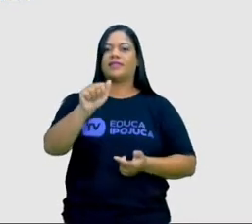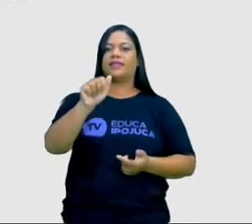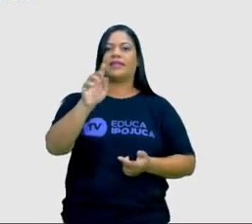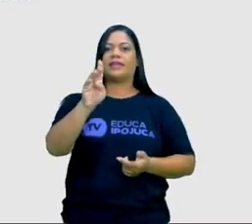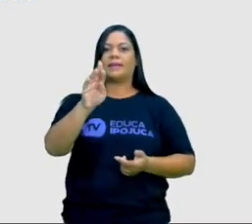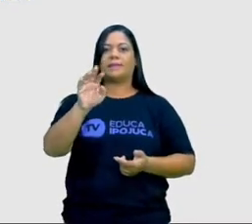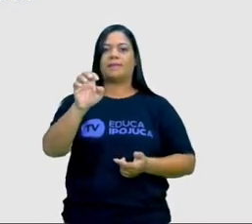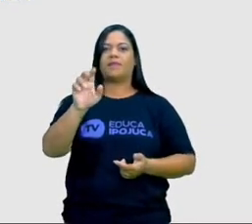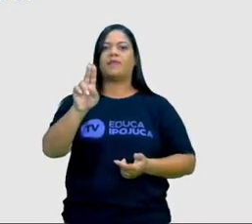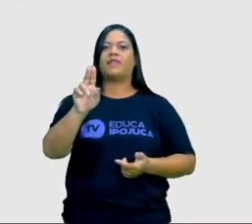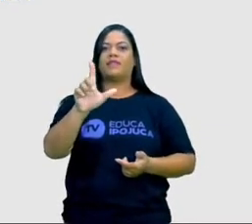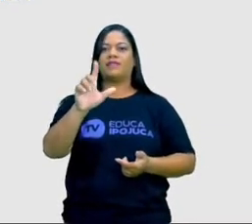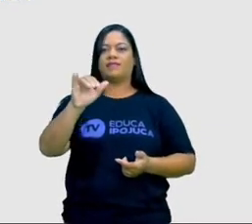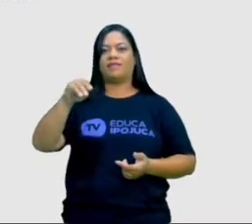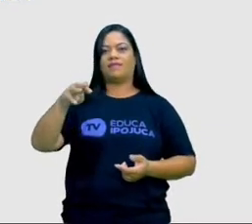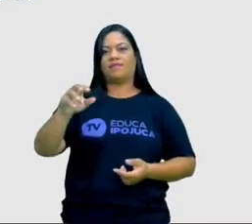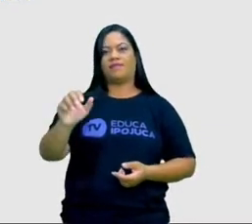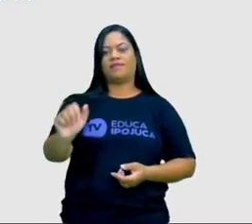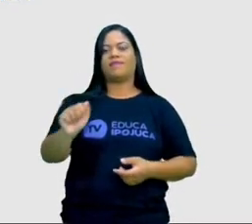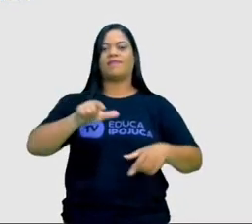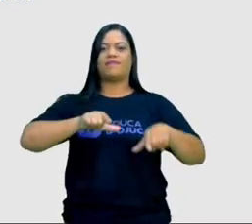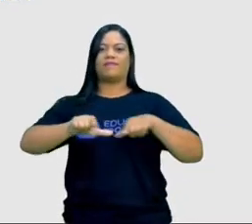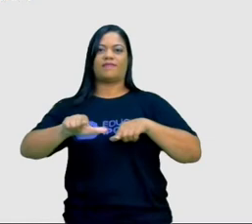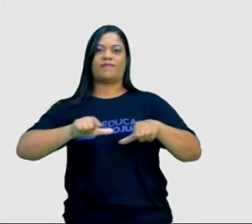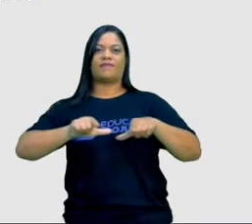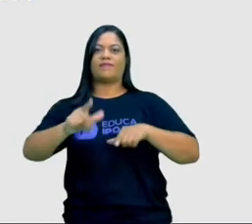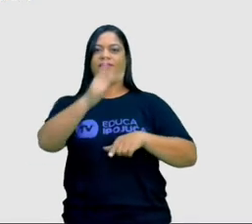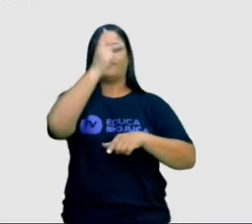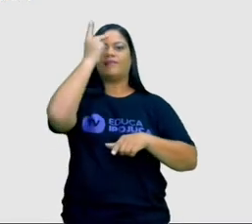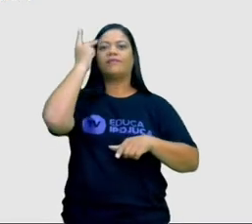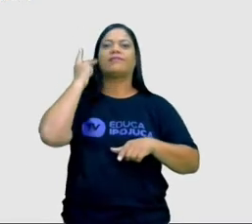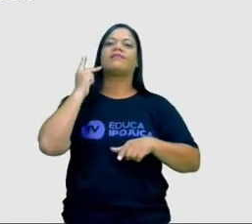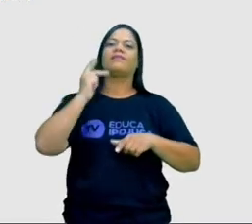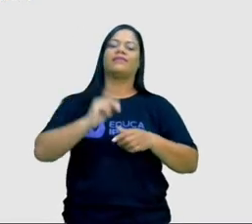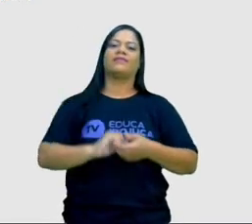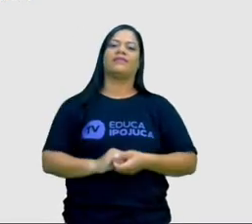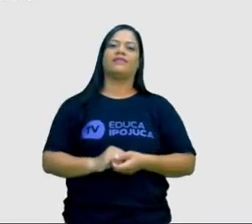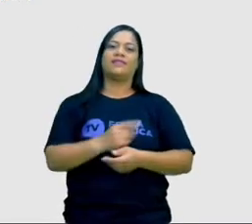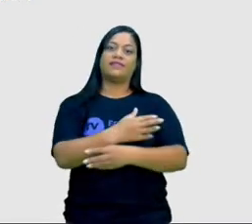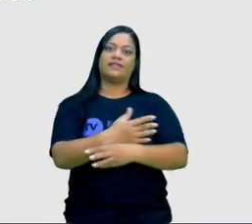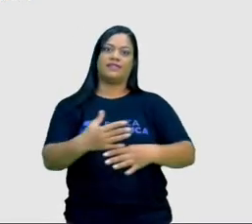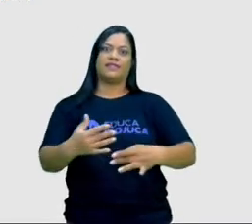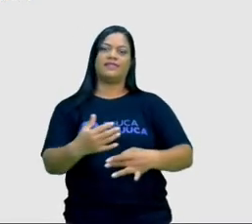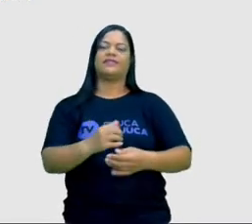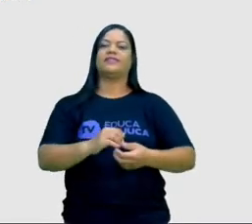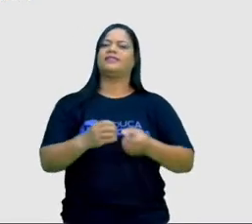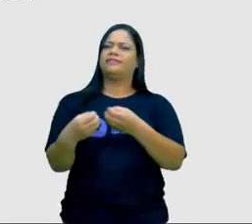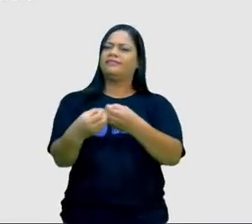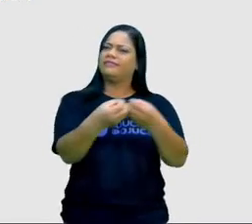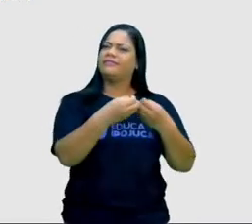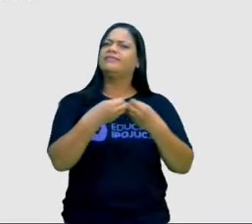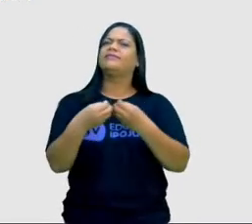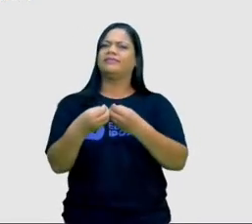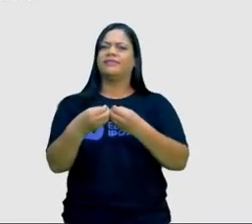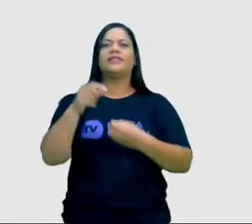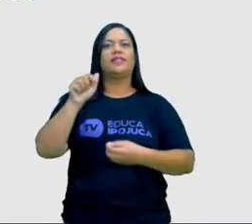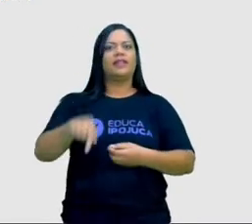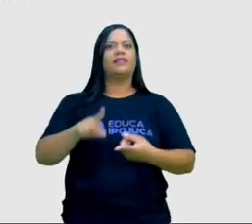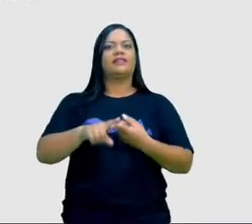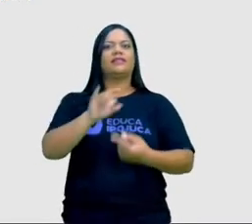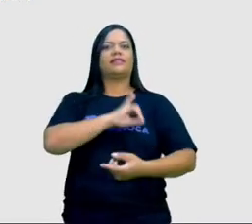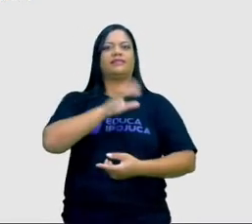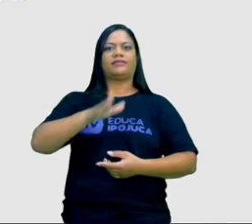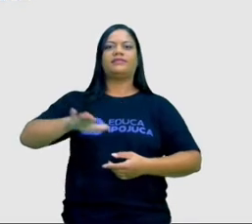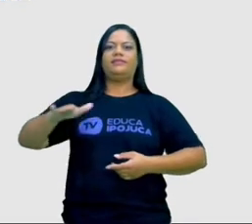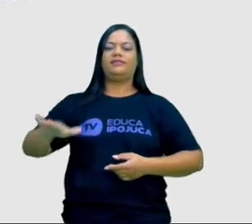Uma fonte de renda e emprego para muitas pessoas de municípios e região. Aqui a gente tem o Portuário